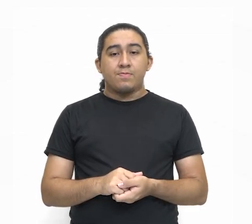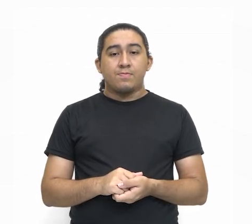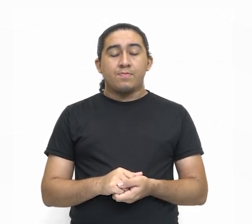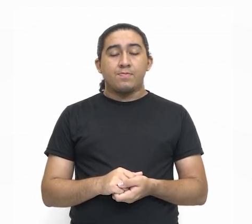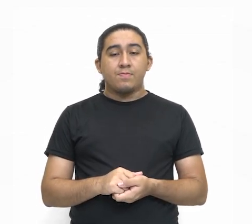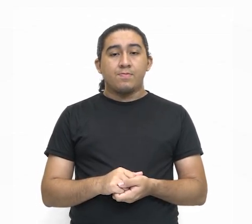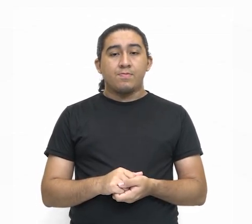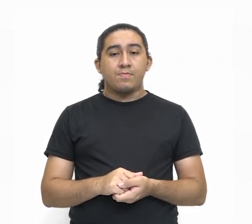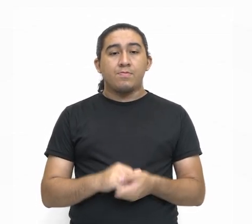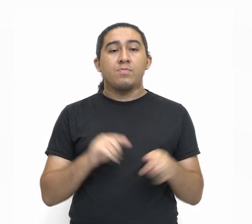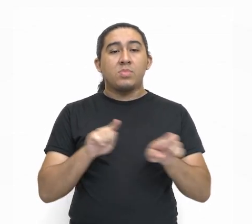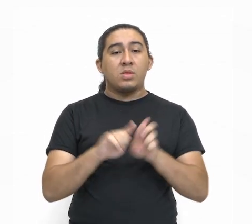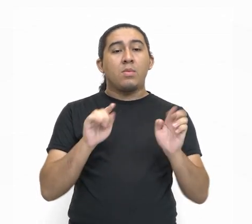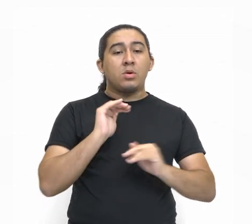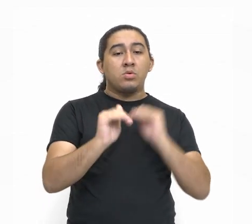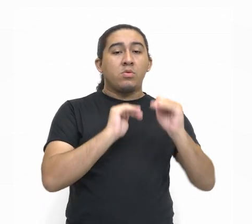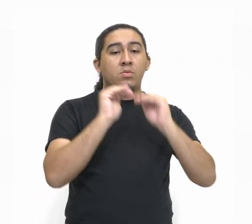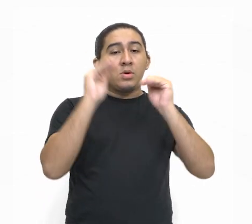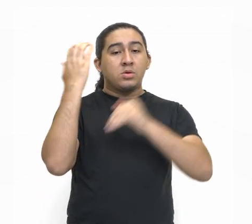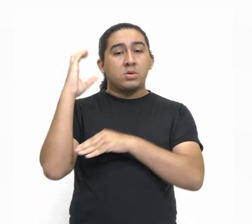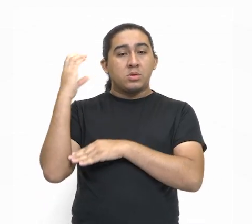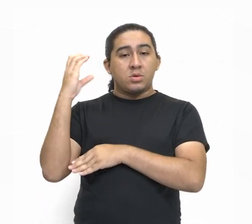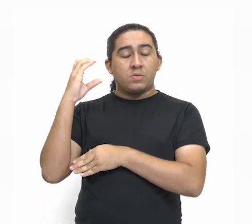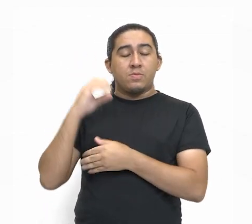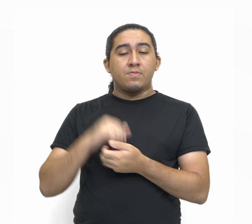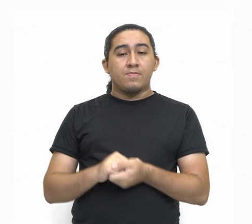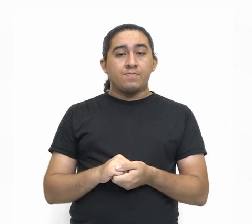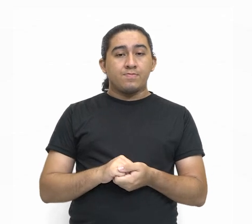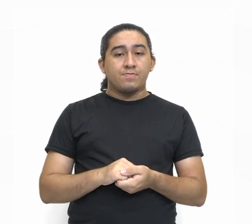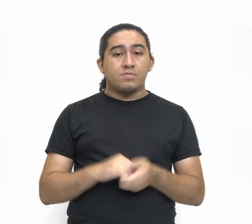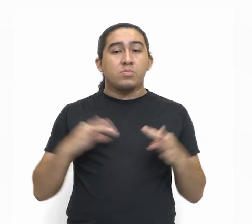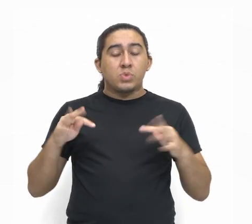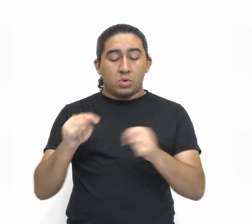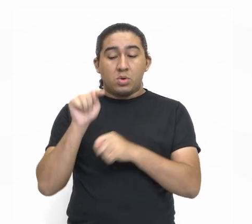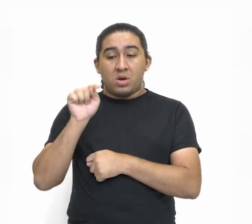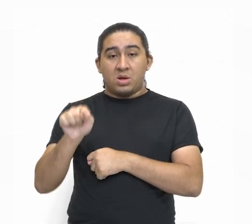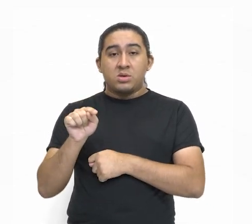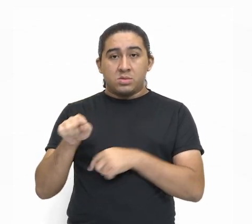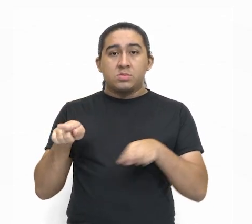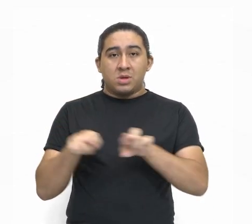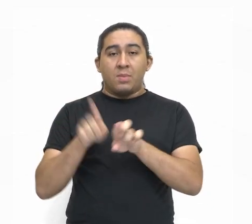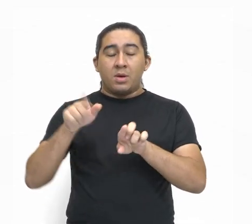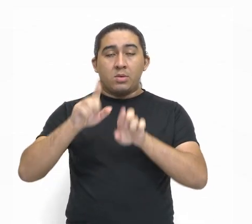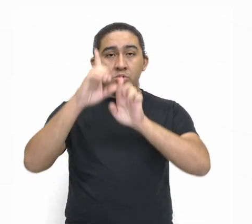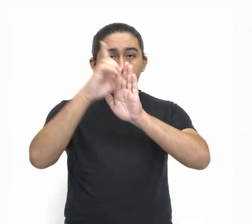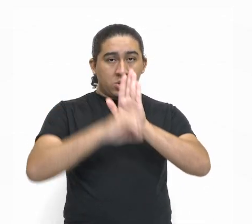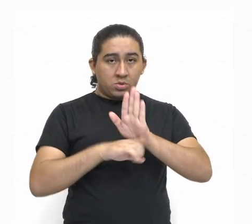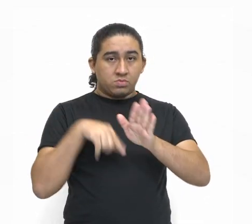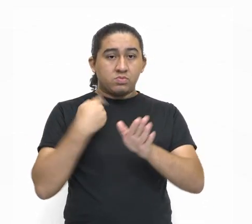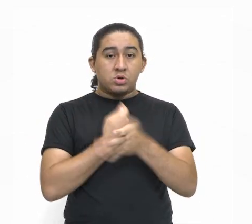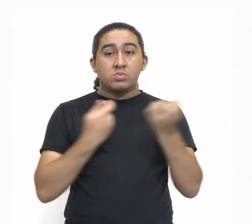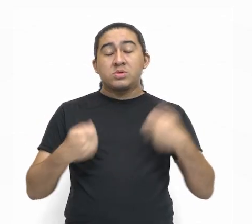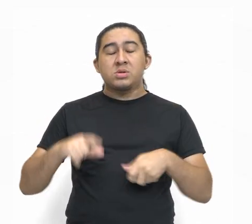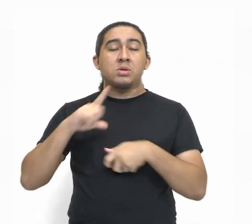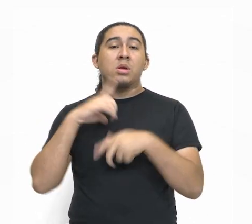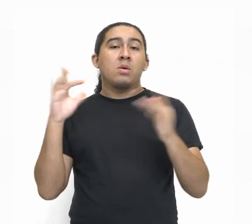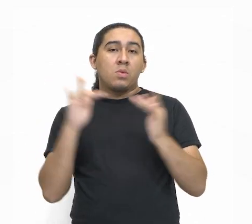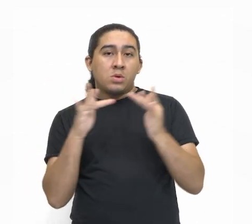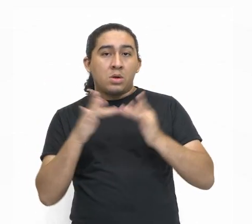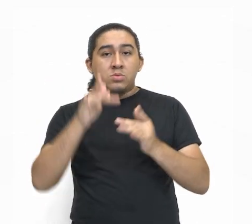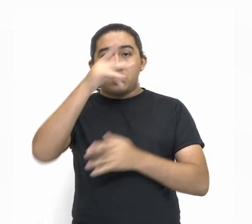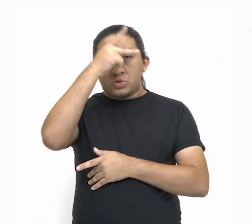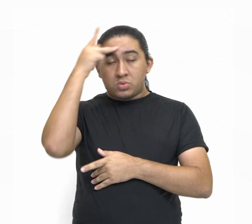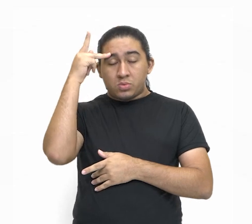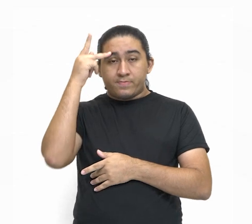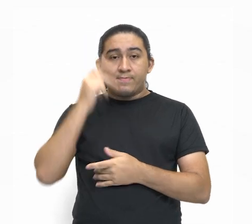os avanços científicos. Tudo isso é um direito que tem que chegar às pessoas na sua